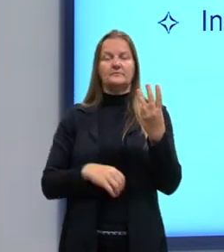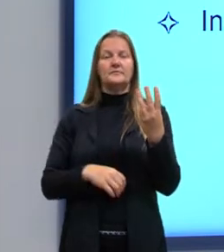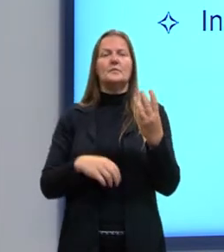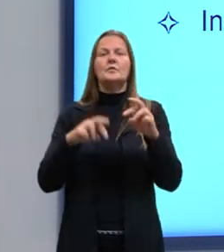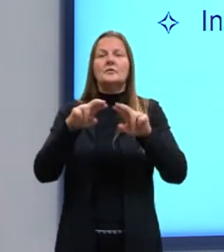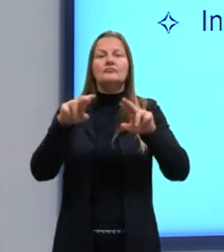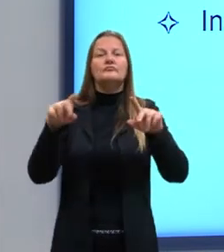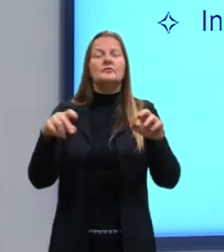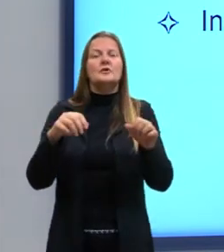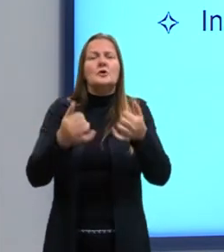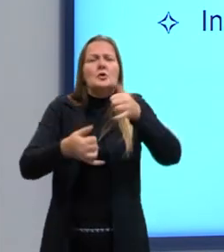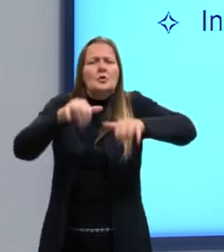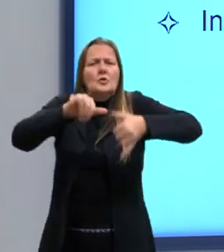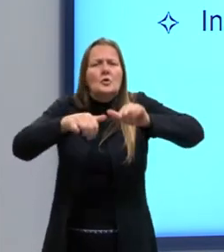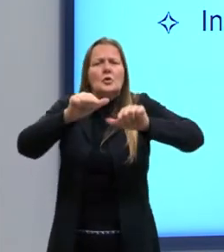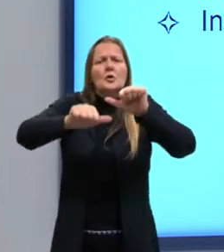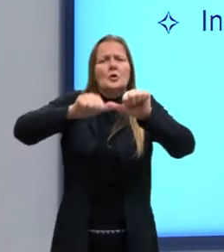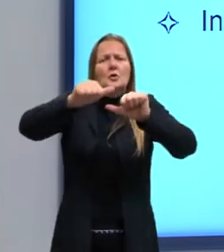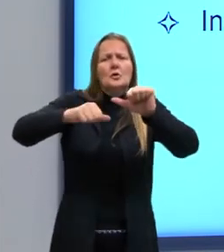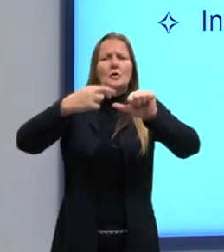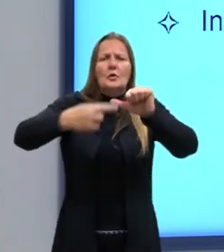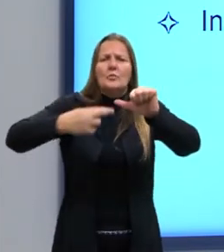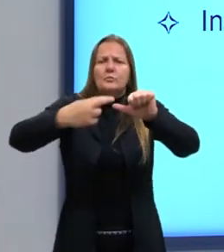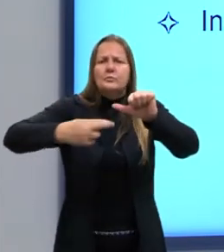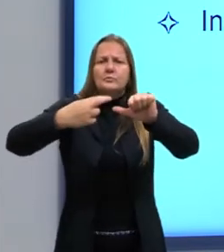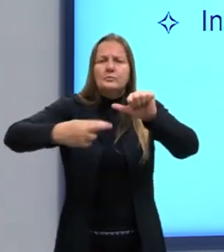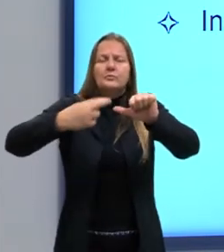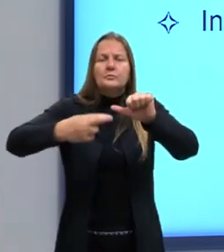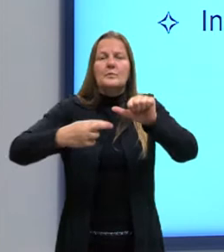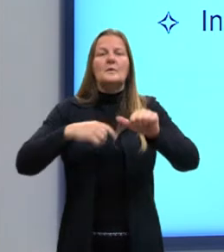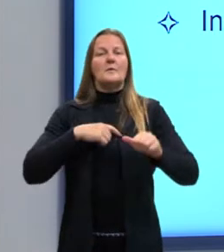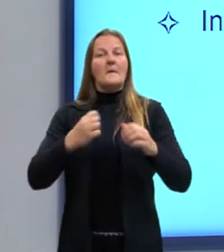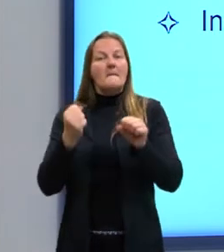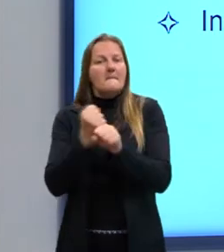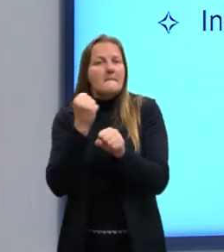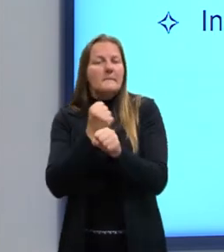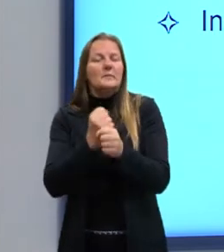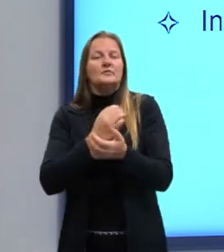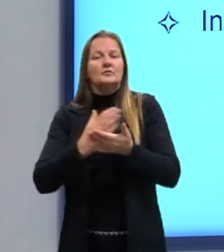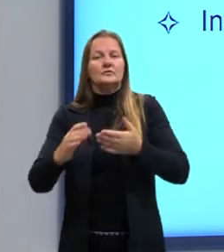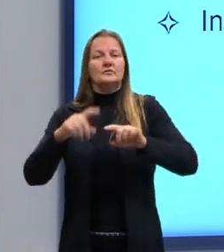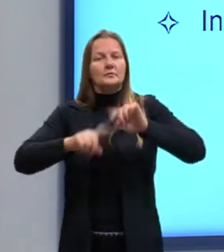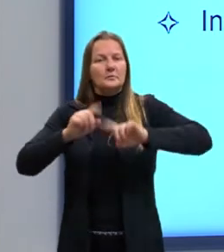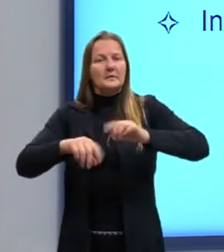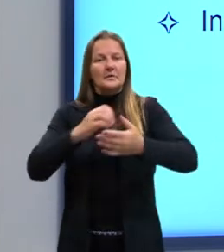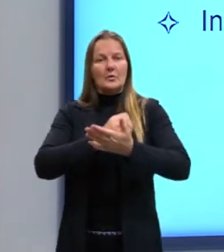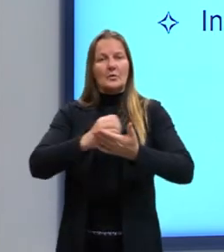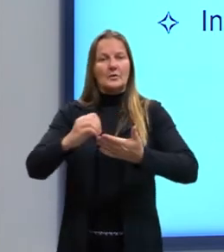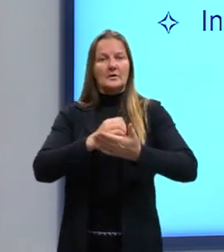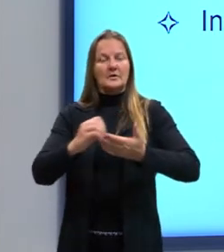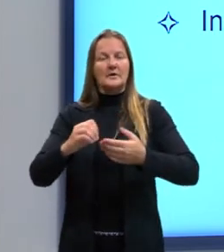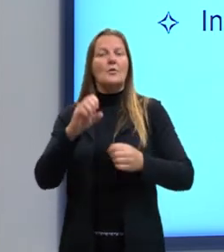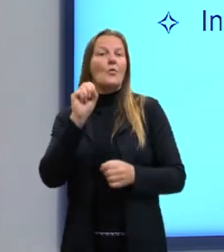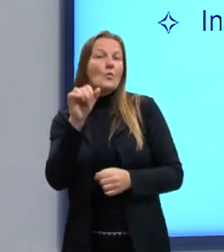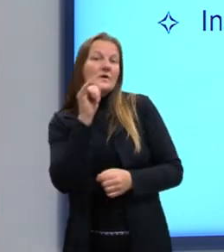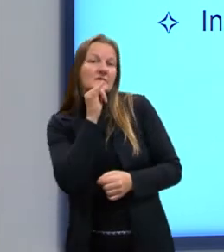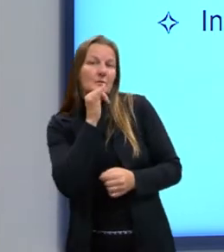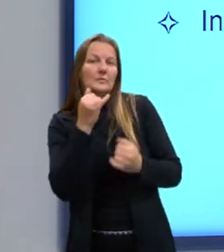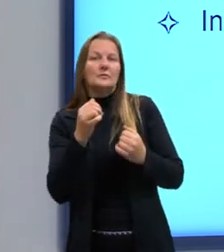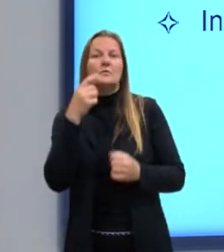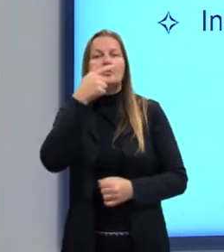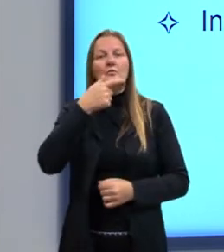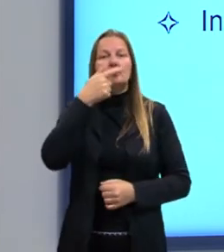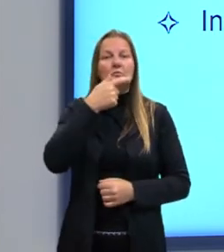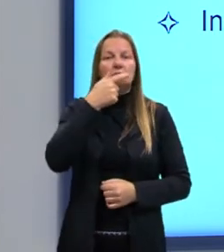reações que darão origem à matéria orgânica, à glicose. Então, essa situação